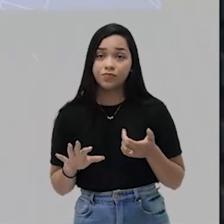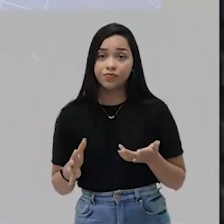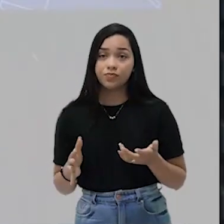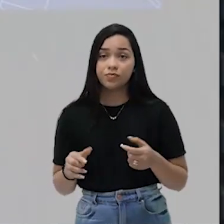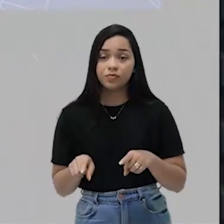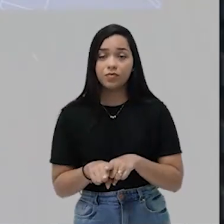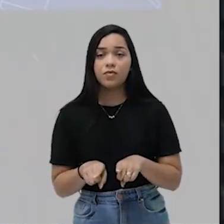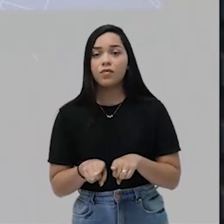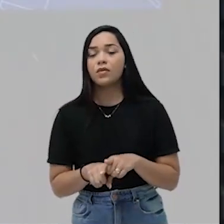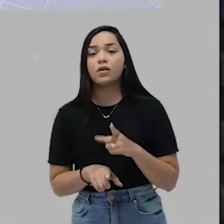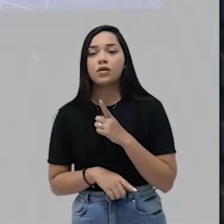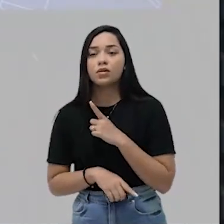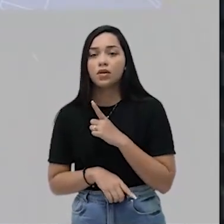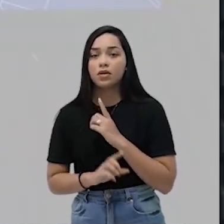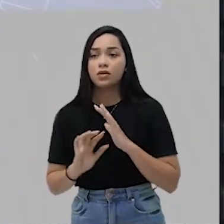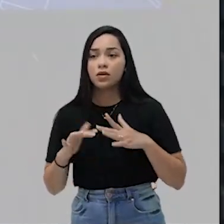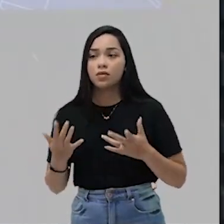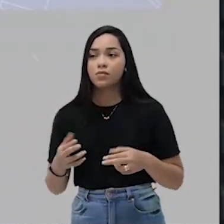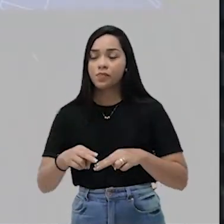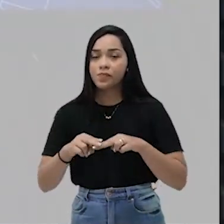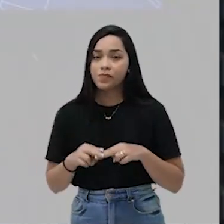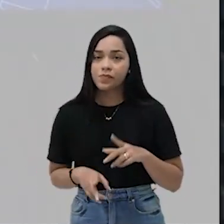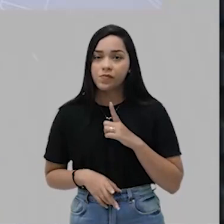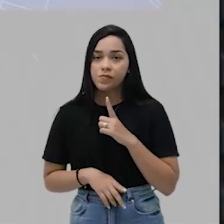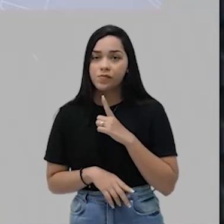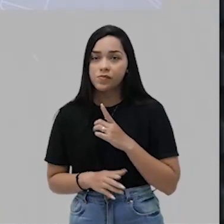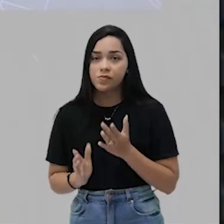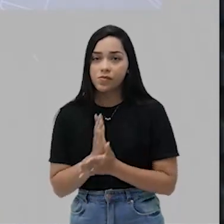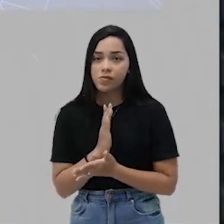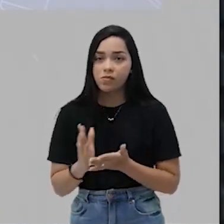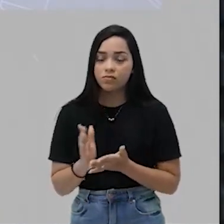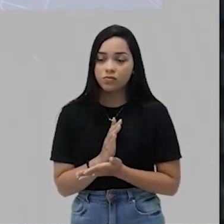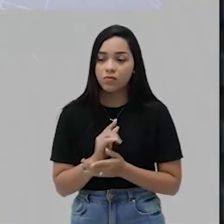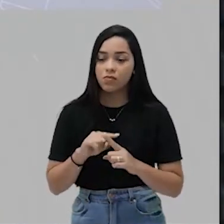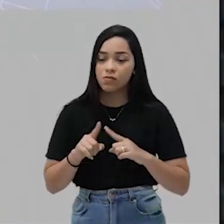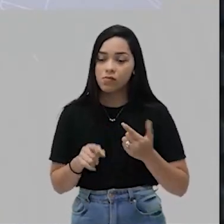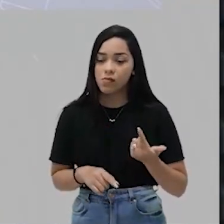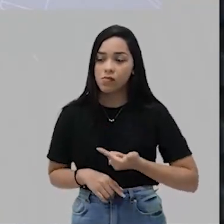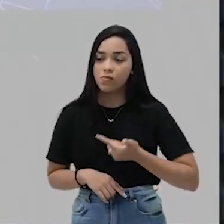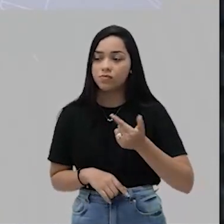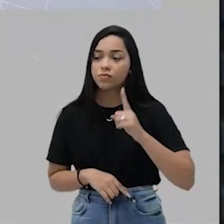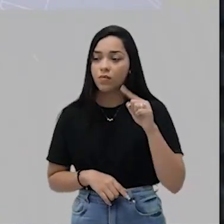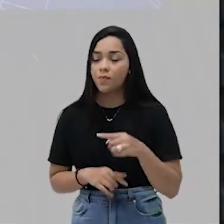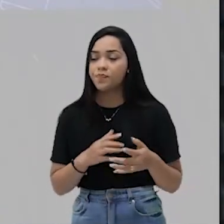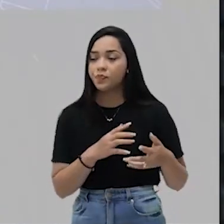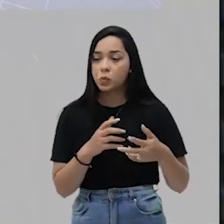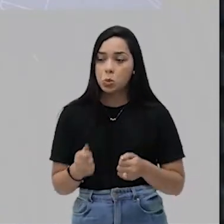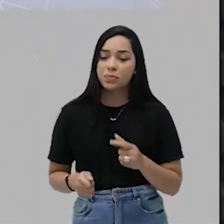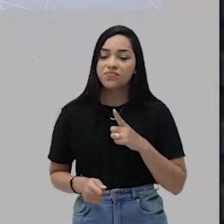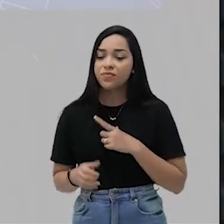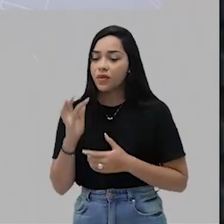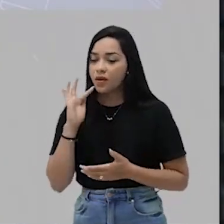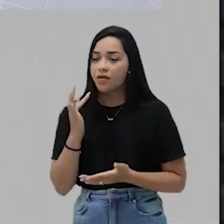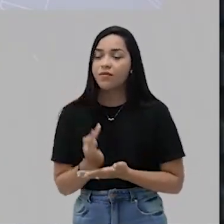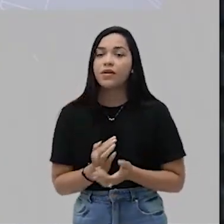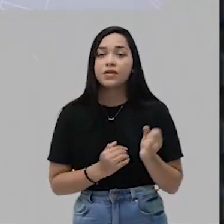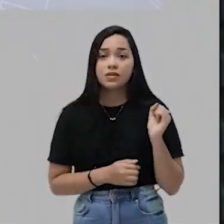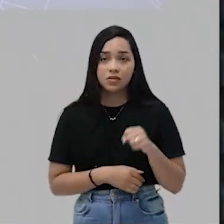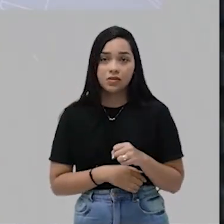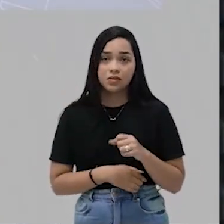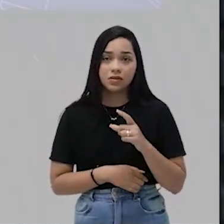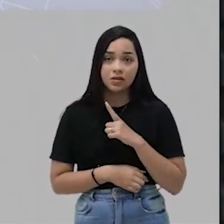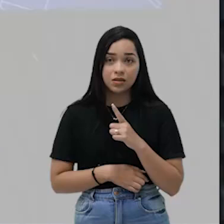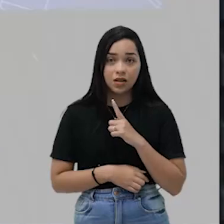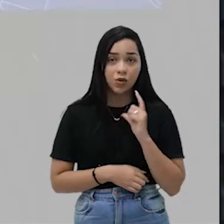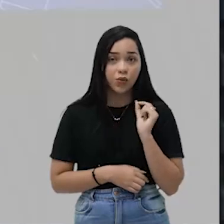europeu. E tampouco as leis europeias. Mas esse mundo é um mundo que tem a sua fé. Esse mundo